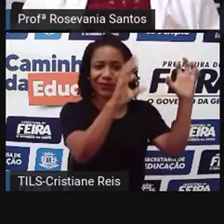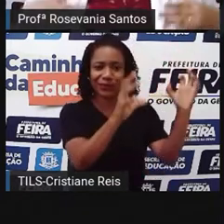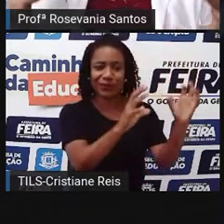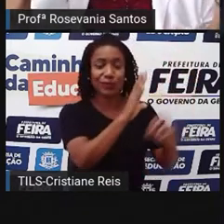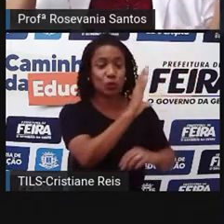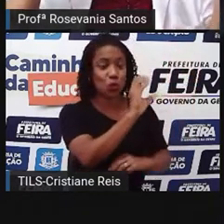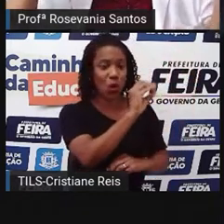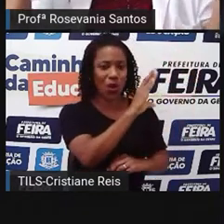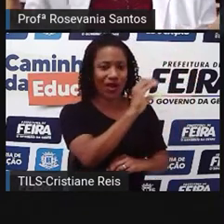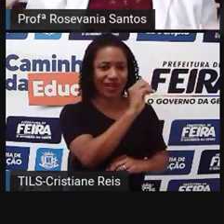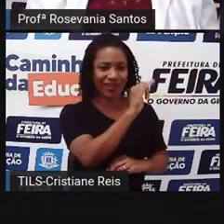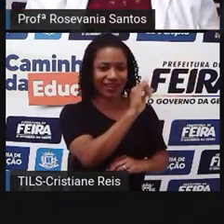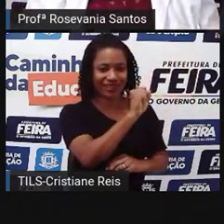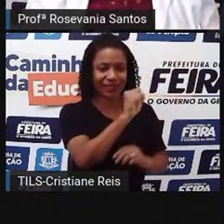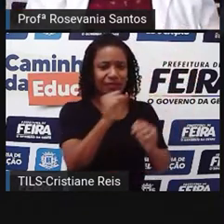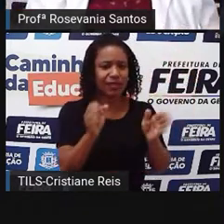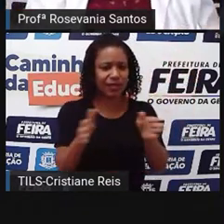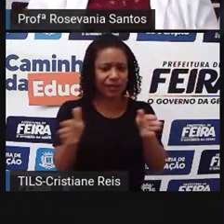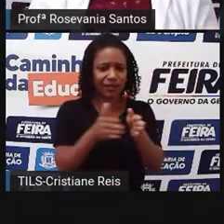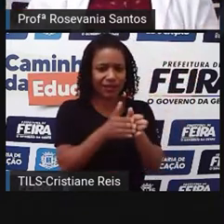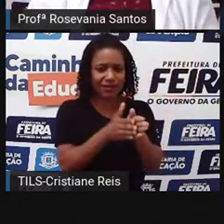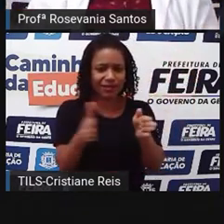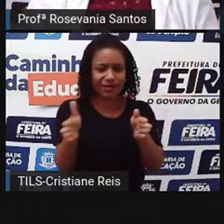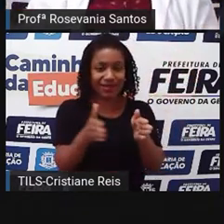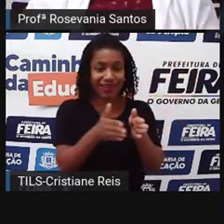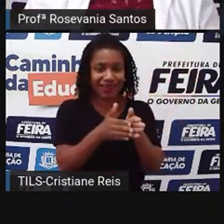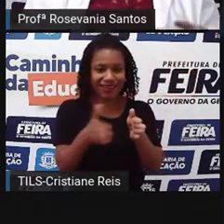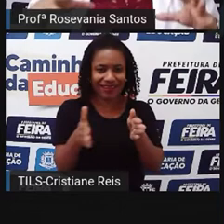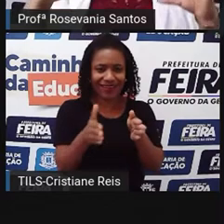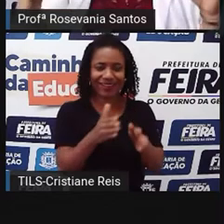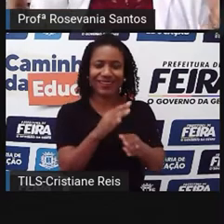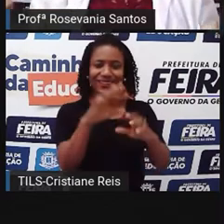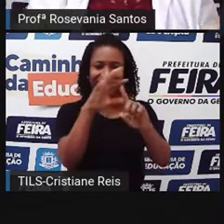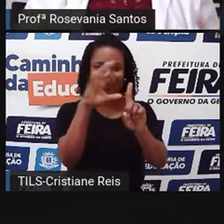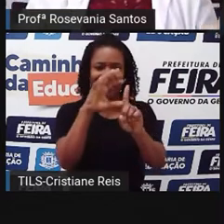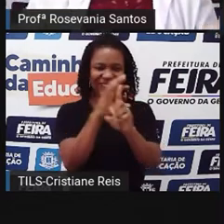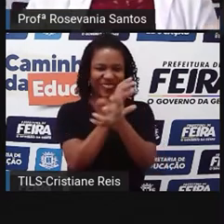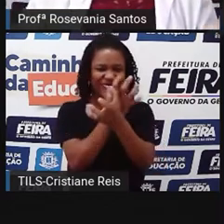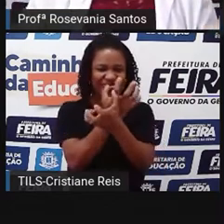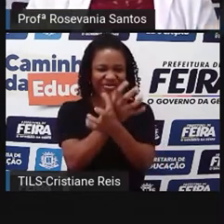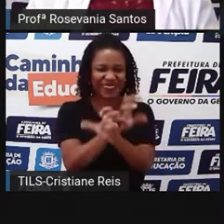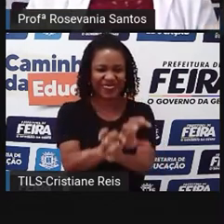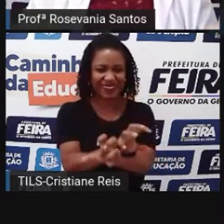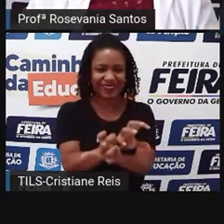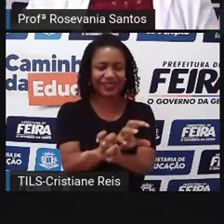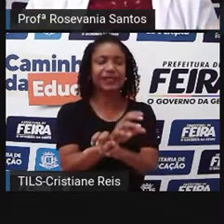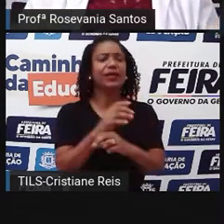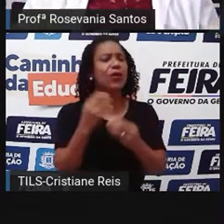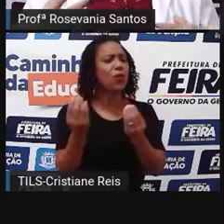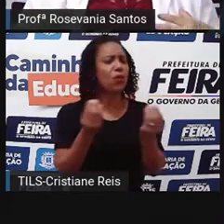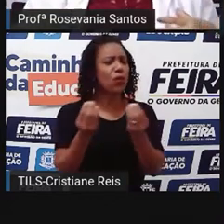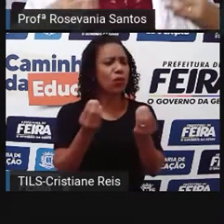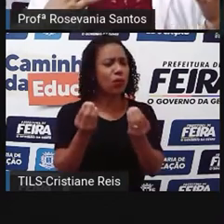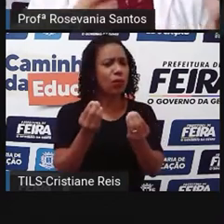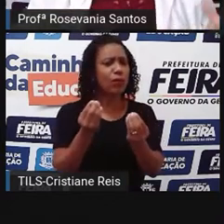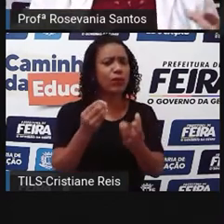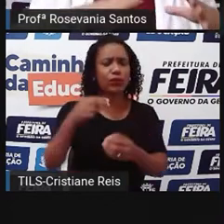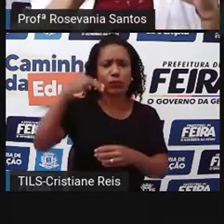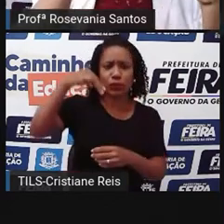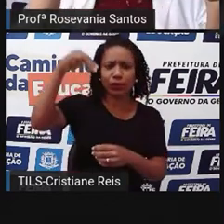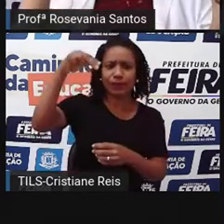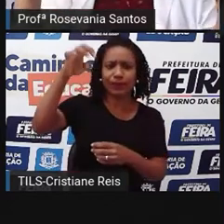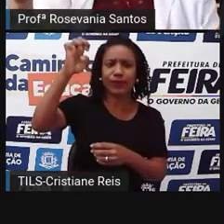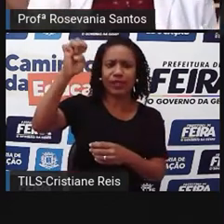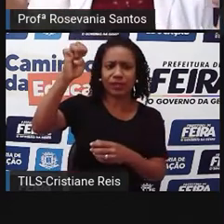semiárido. Por que que predomina essa parte do semiárido na região nordeste? Justamente por